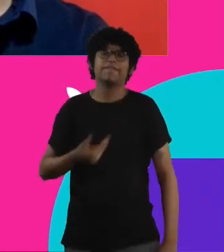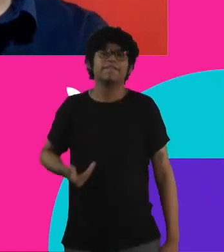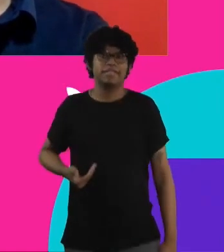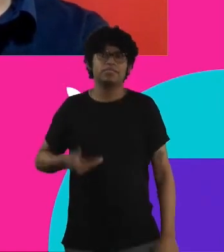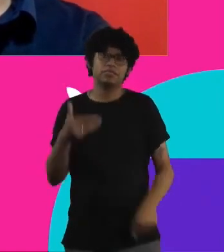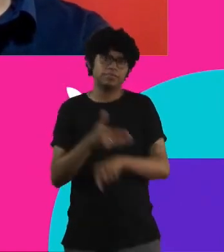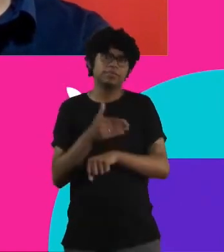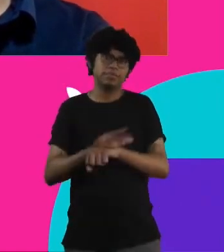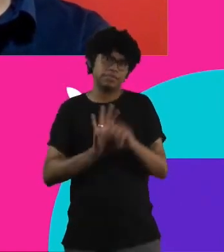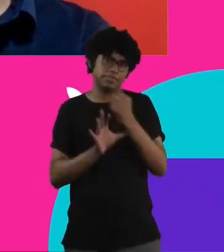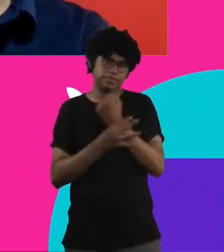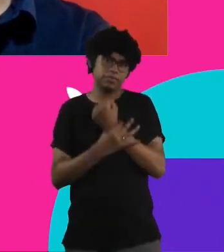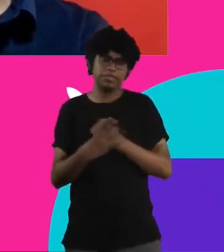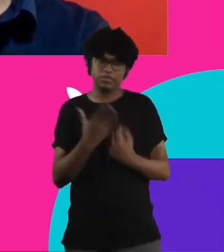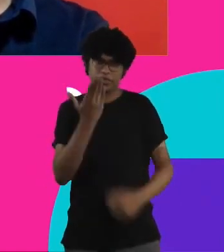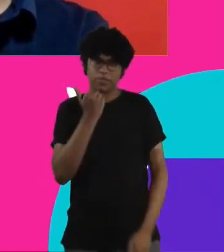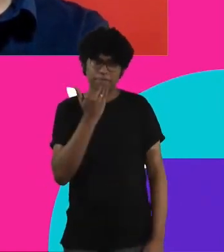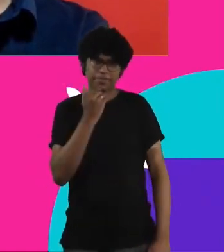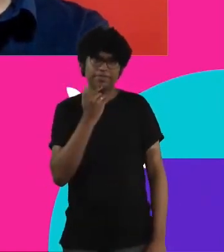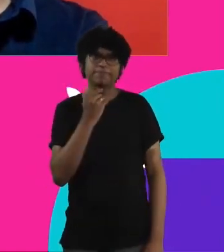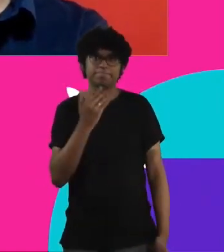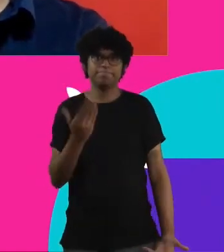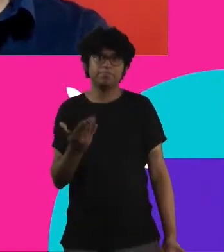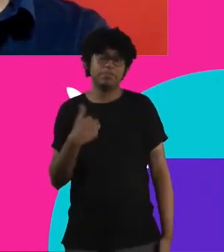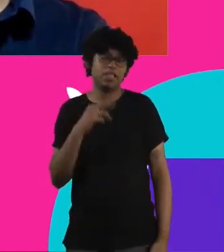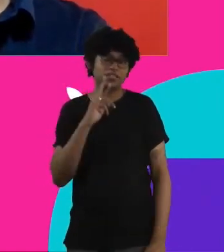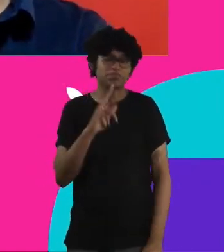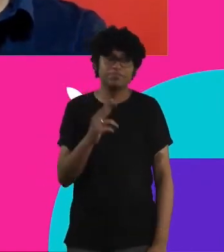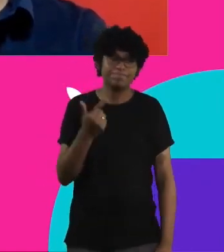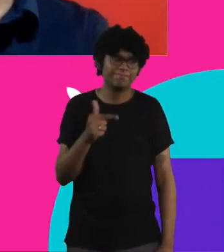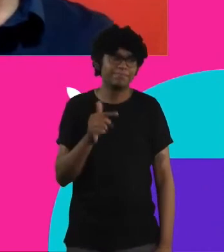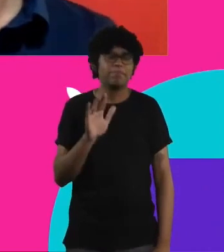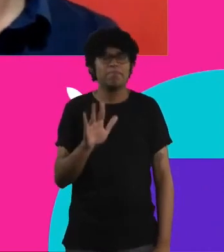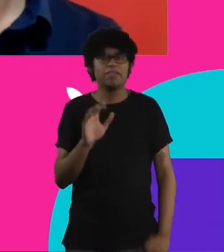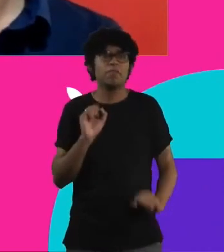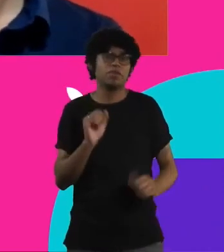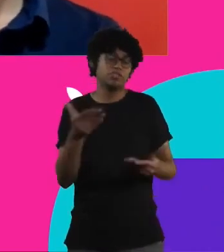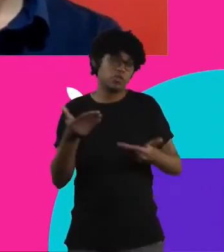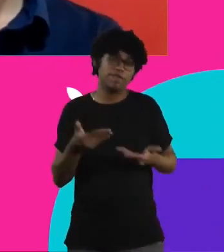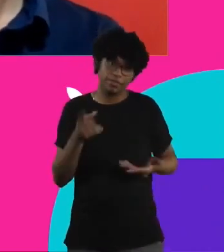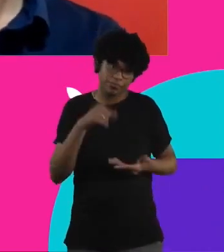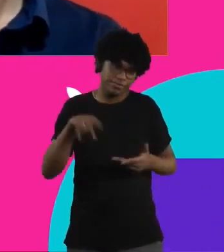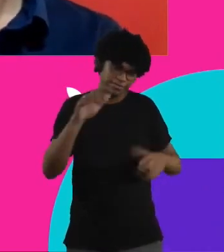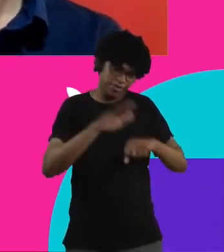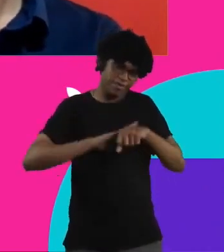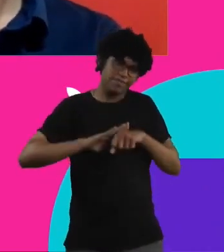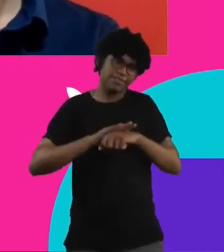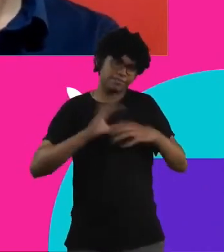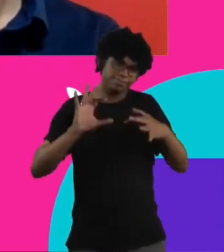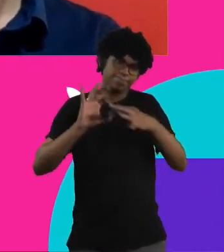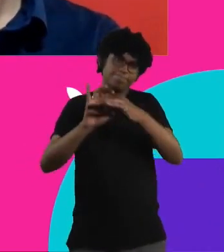relação a segurança alimentar e nutricional não tenho resposta mas a gente pode o convite é vamos conversar e nos